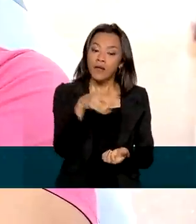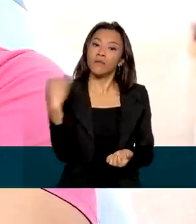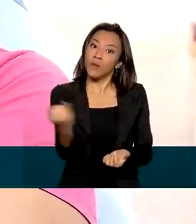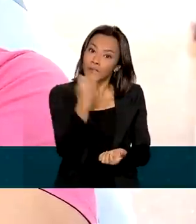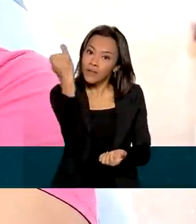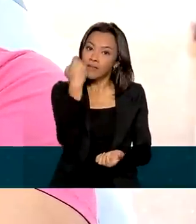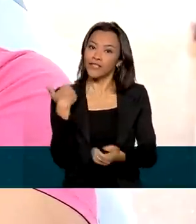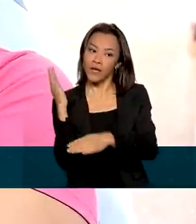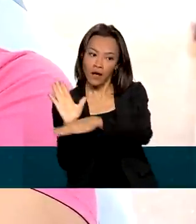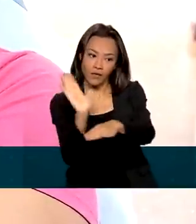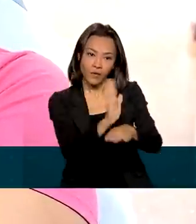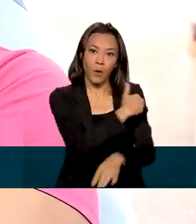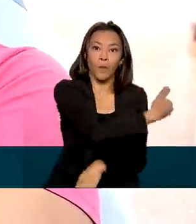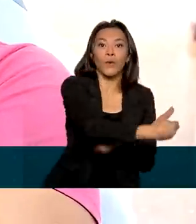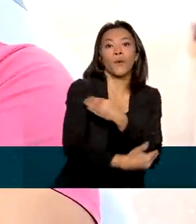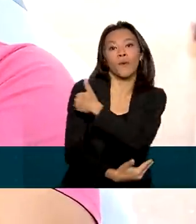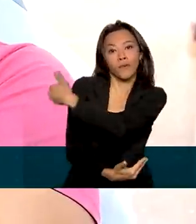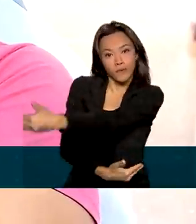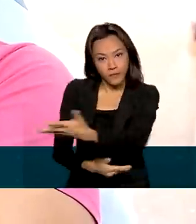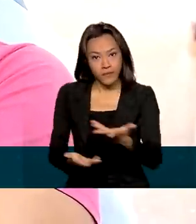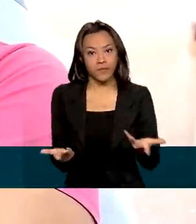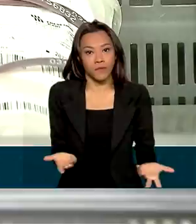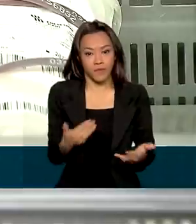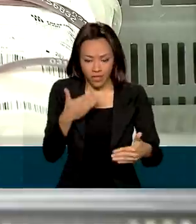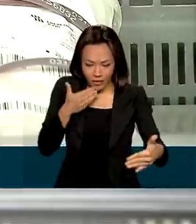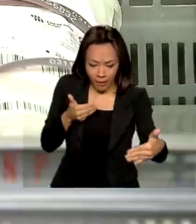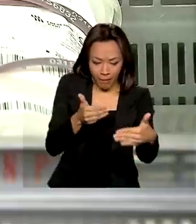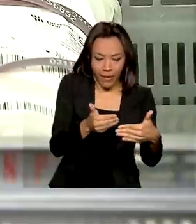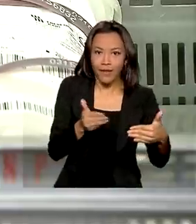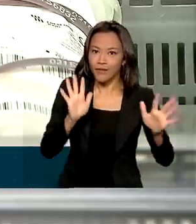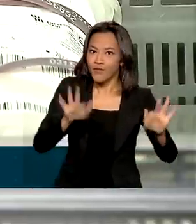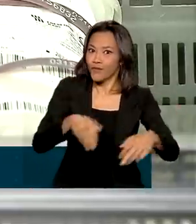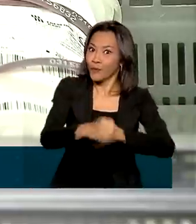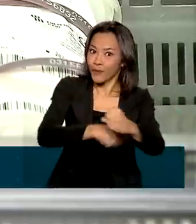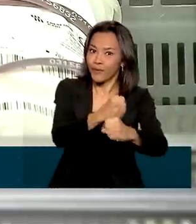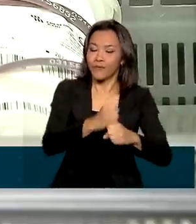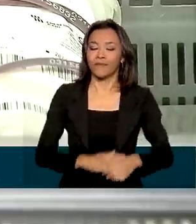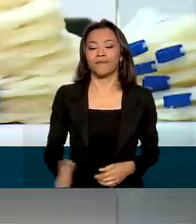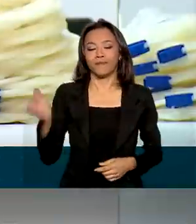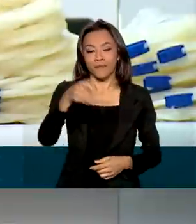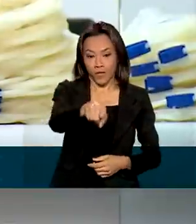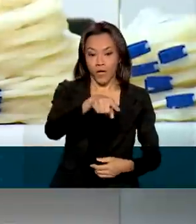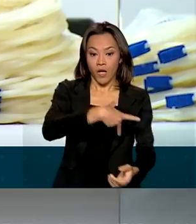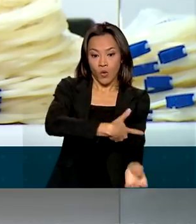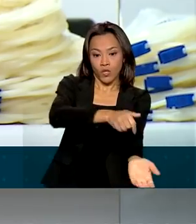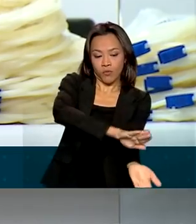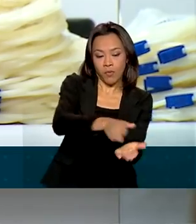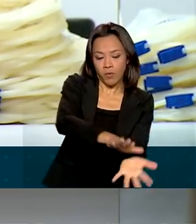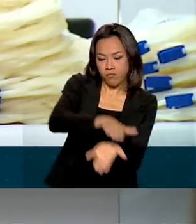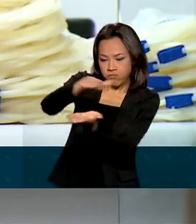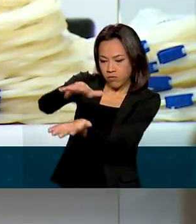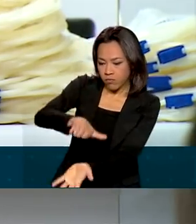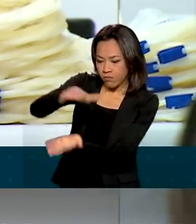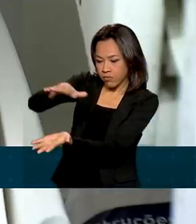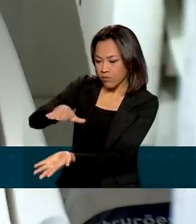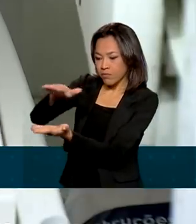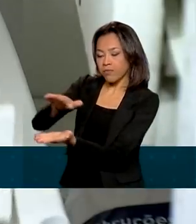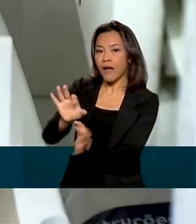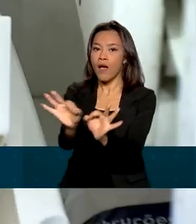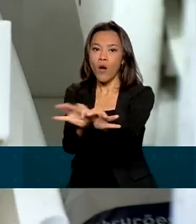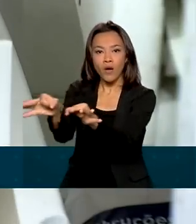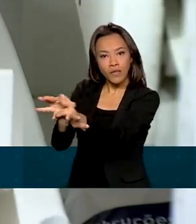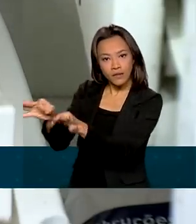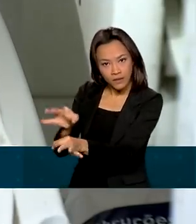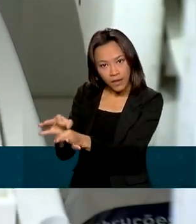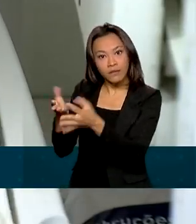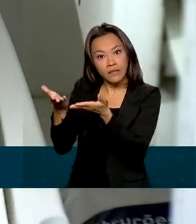importante, ainda mais agora já final de ano. O sangue doado é separado em hemácias, plaquetas e plasma e